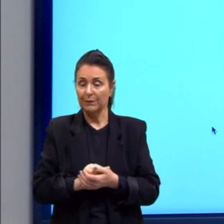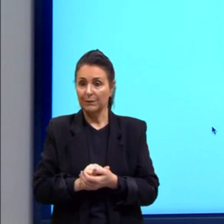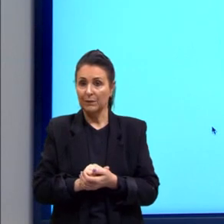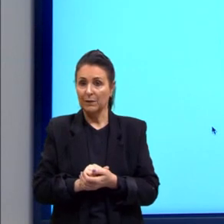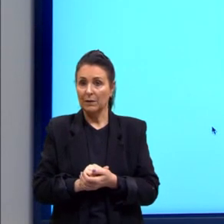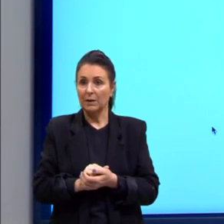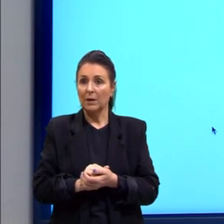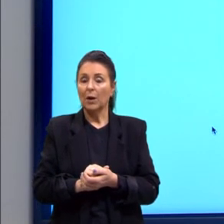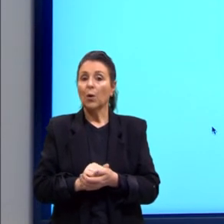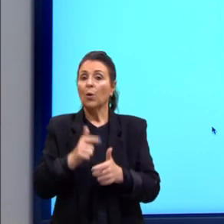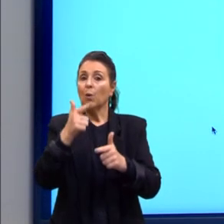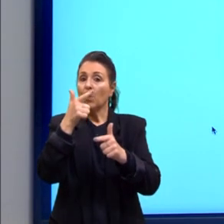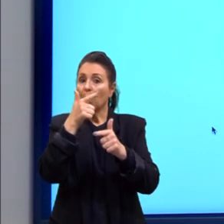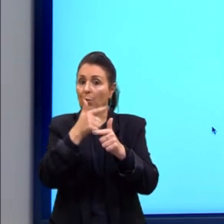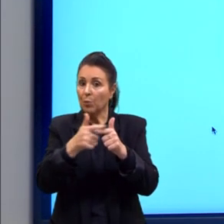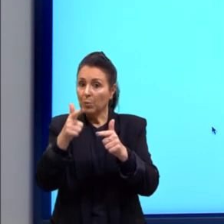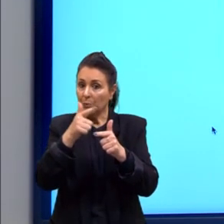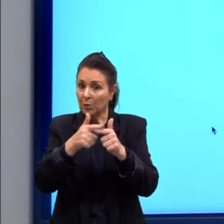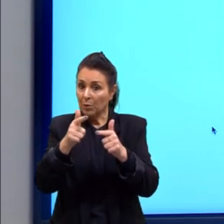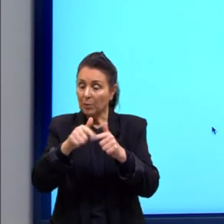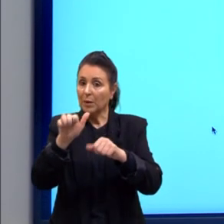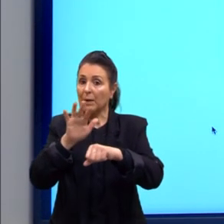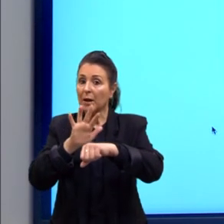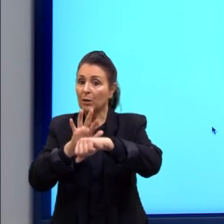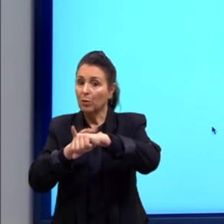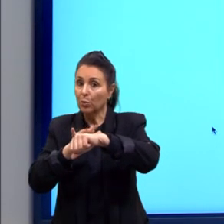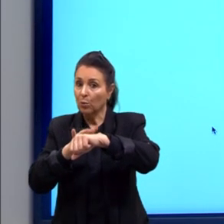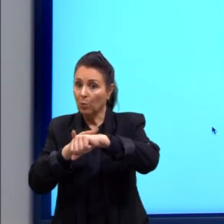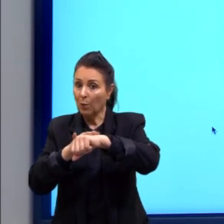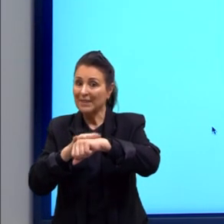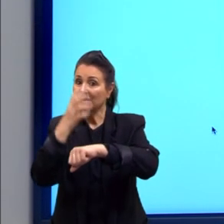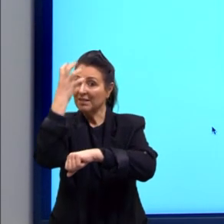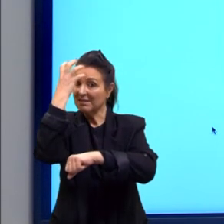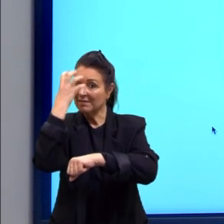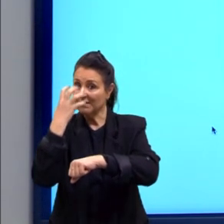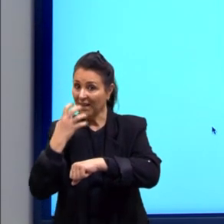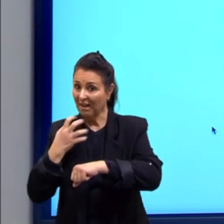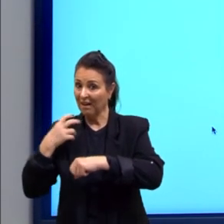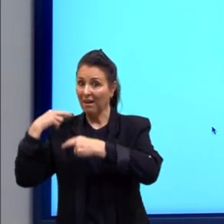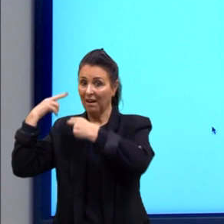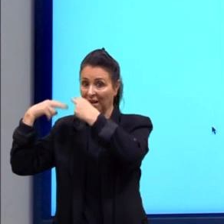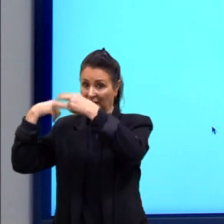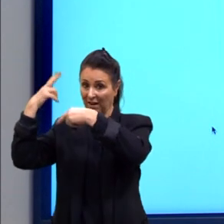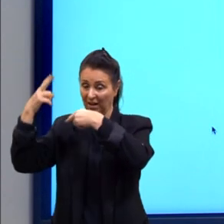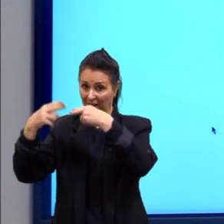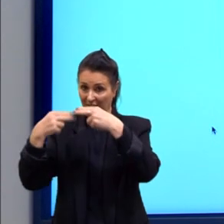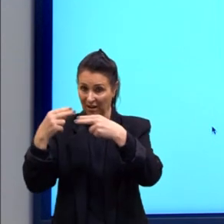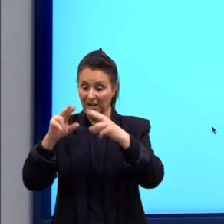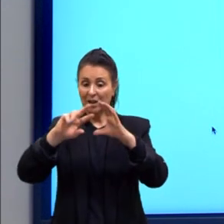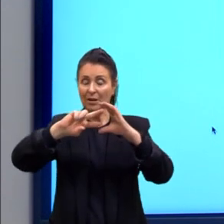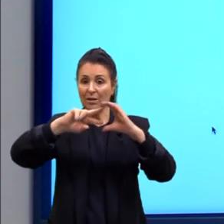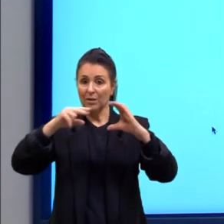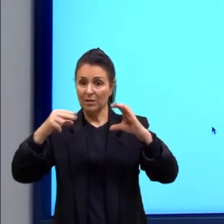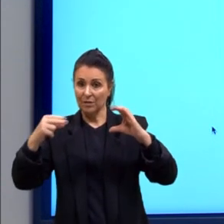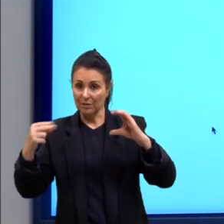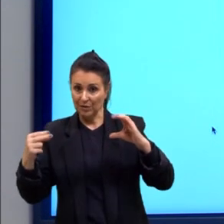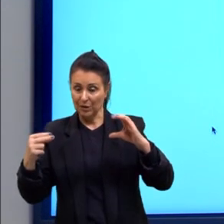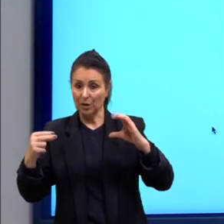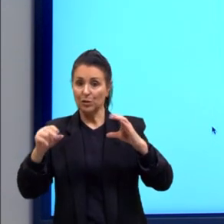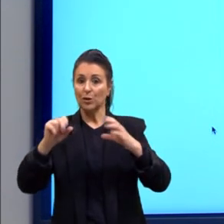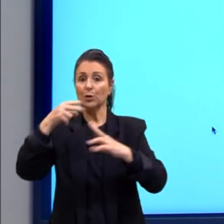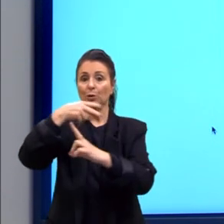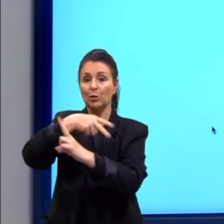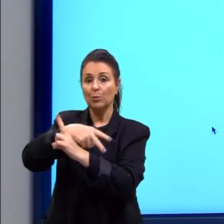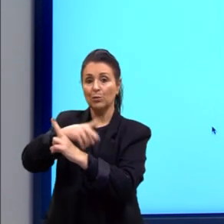A deficiência da lipase ácida lisossômica é uma doença hereditária associada a um gene do cromossomo 10. Os